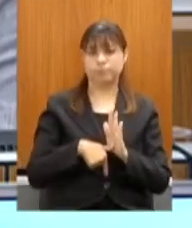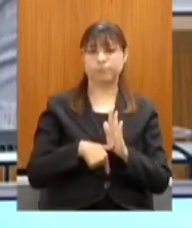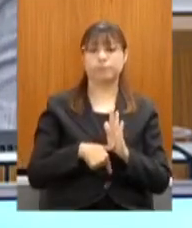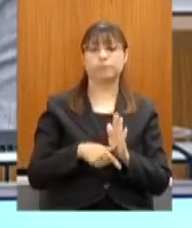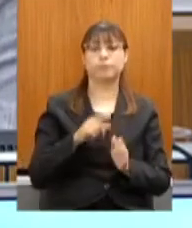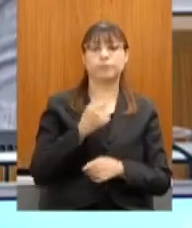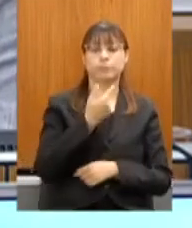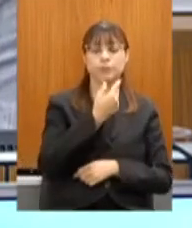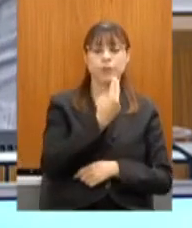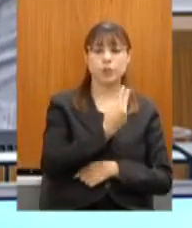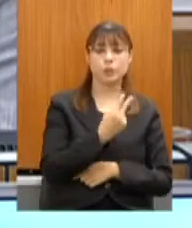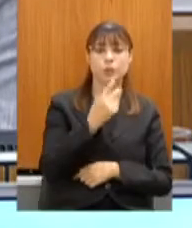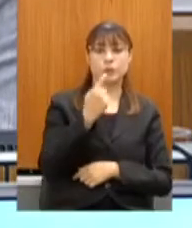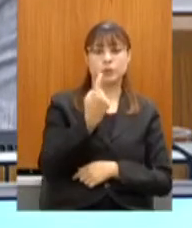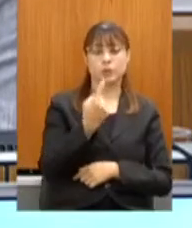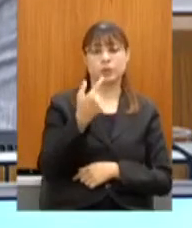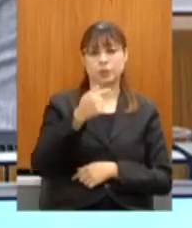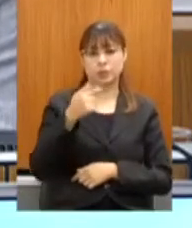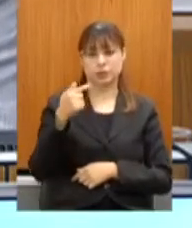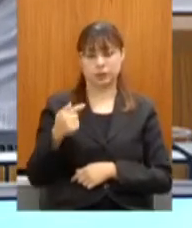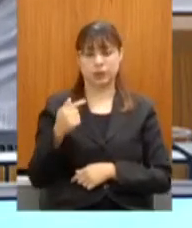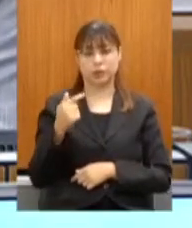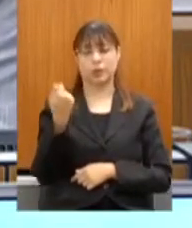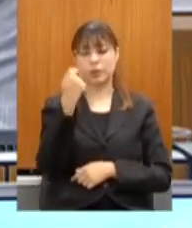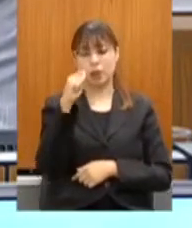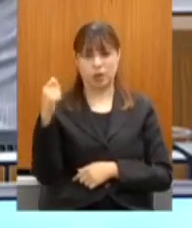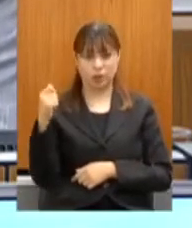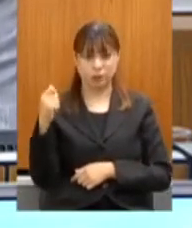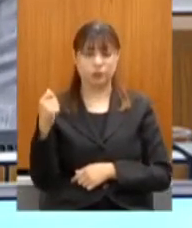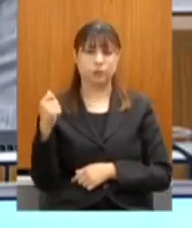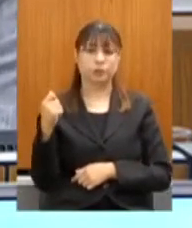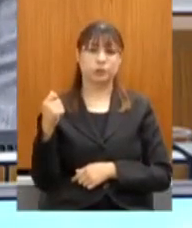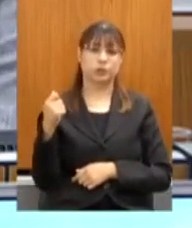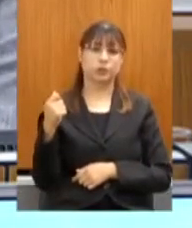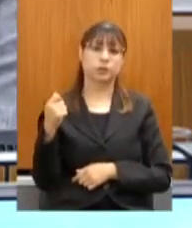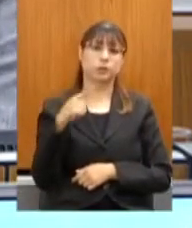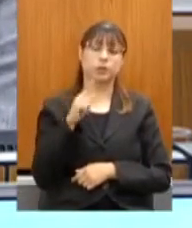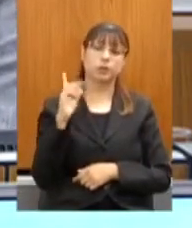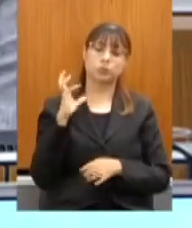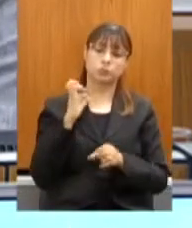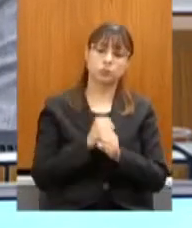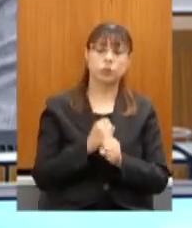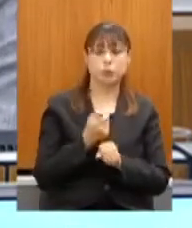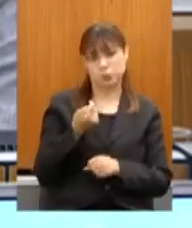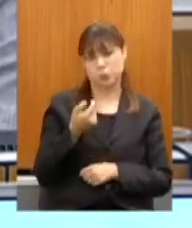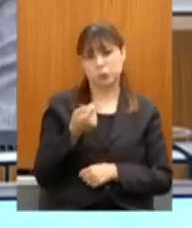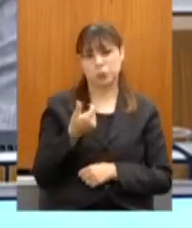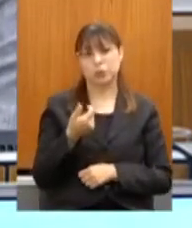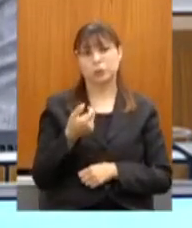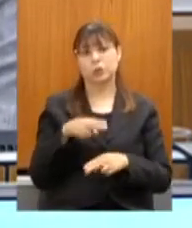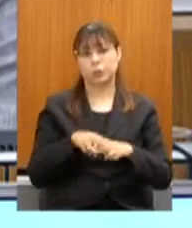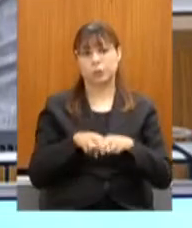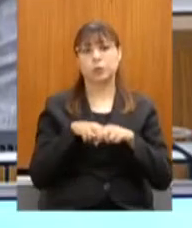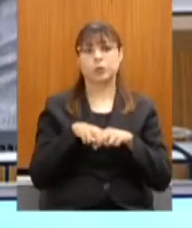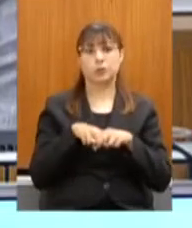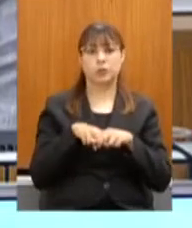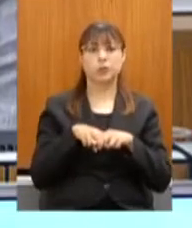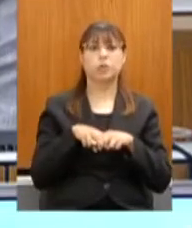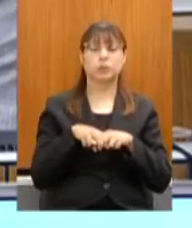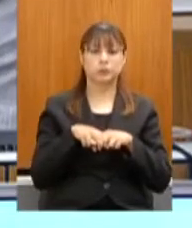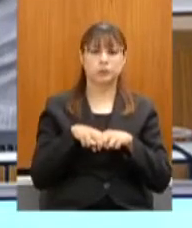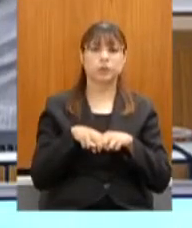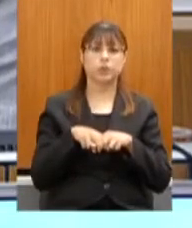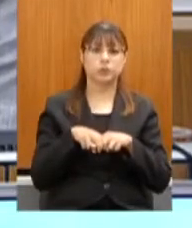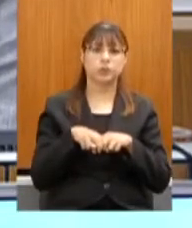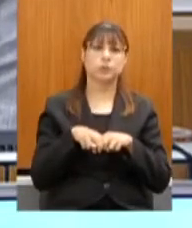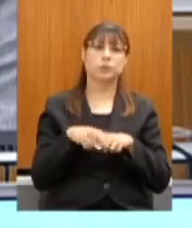.177 artistas. Esse número foi pequeno devido ao fato de que não poderia